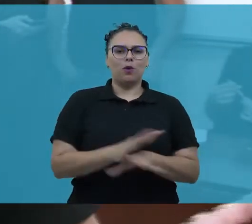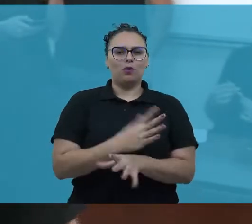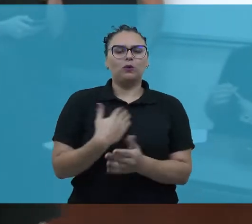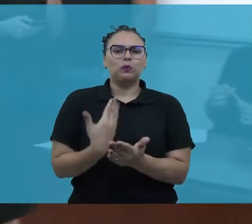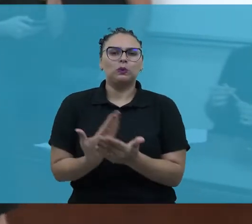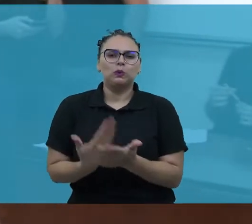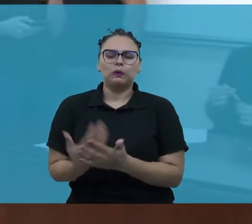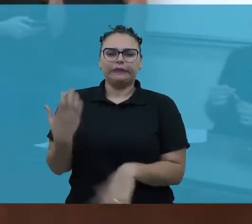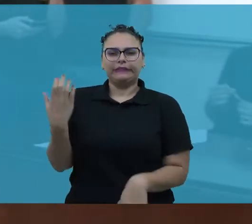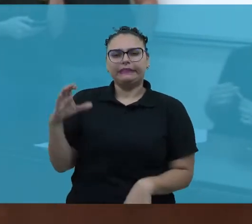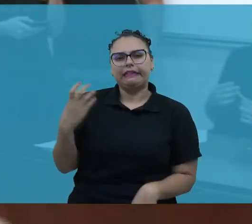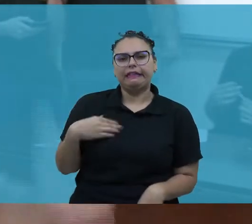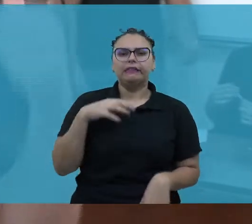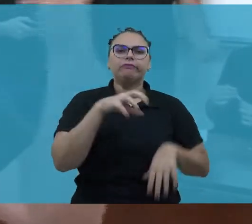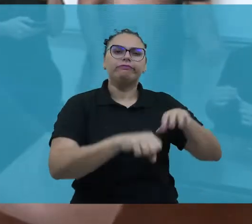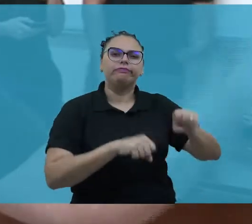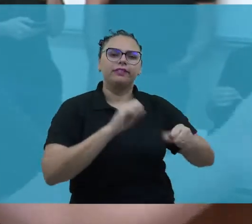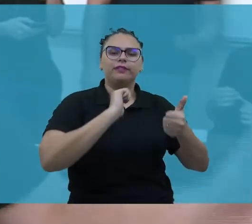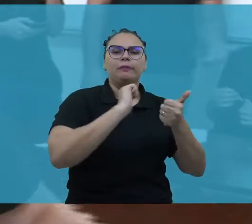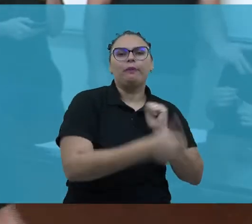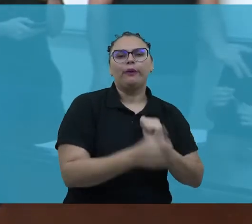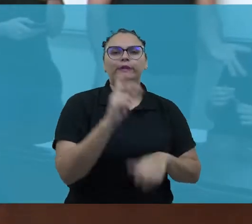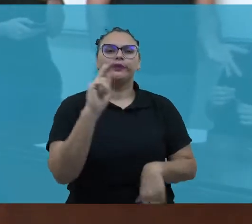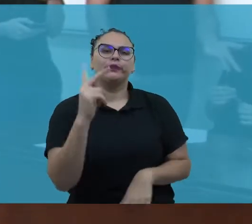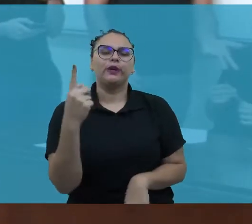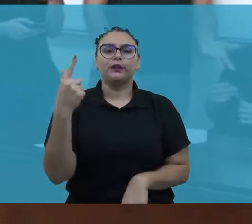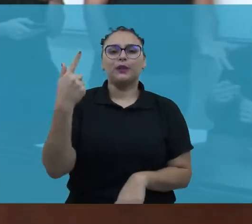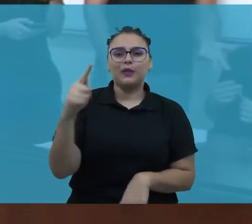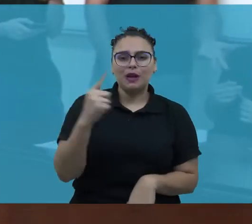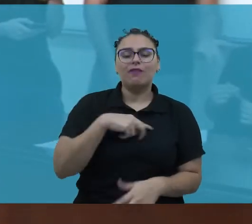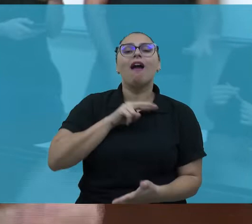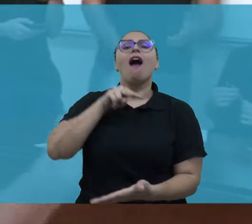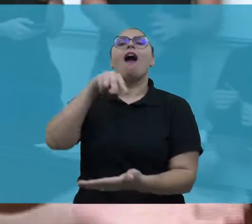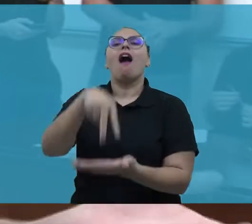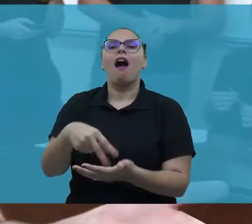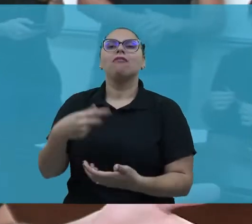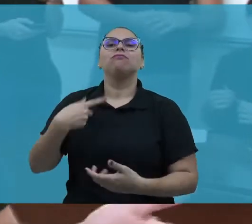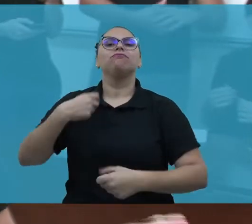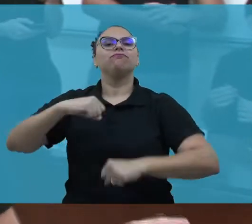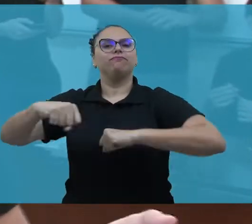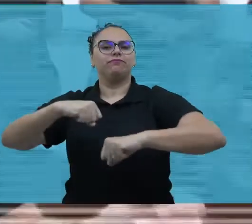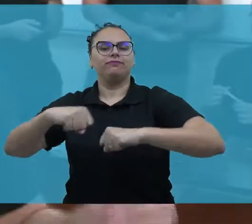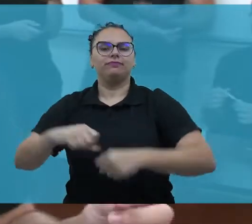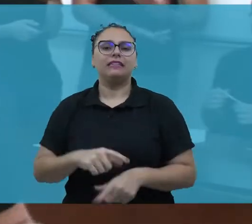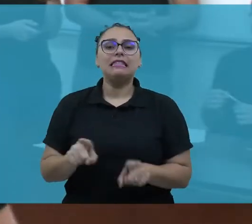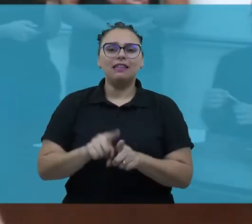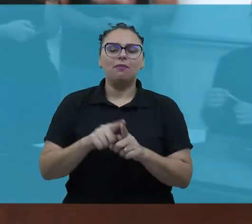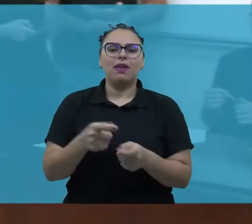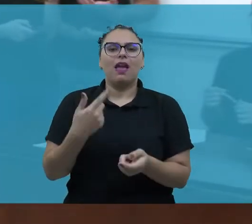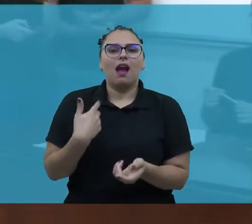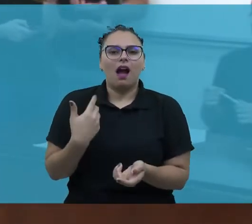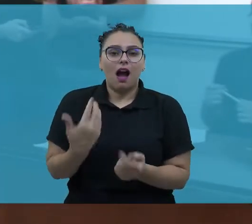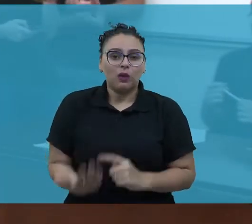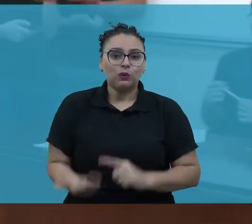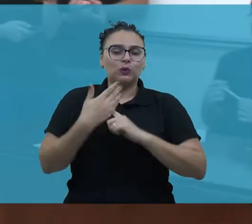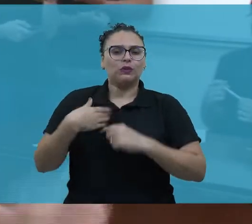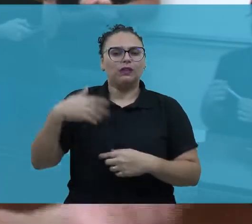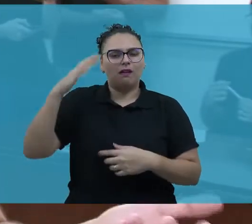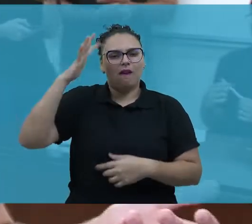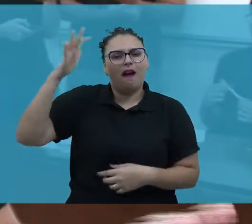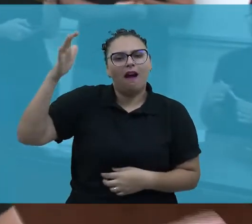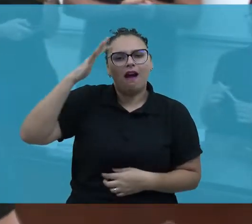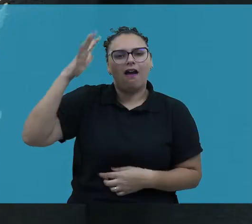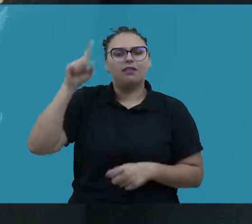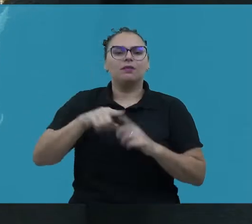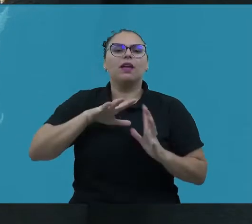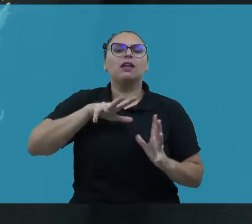completo, porque eu estudo ciências, vou atrás de esporte, vou atrás de história, geografia, para conseguir participar dos debates. Mas isso também aumenta a nossa capacidade de raciocínio e o